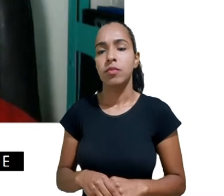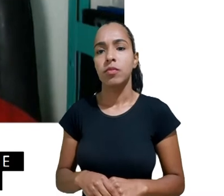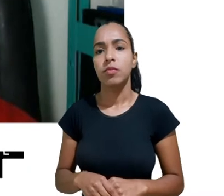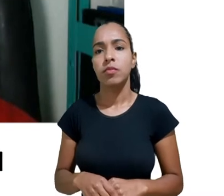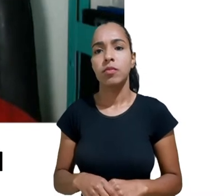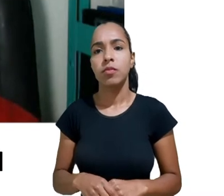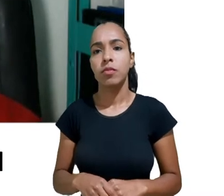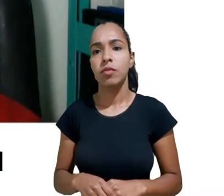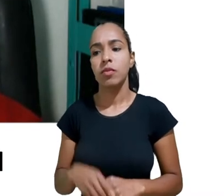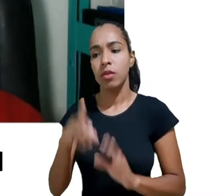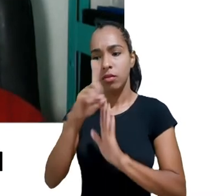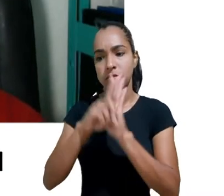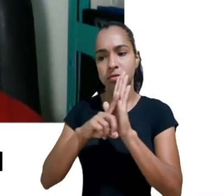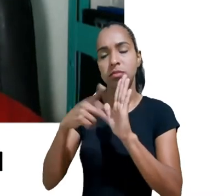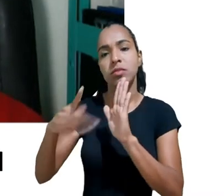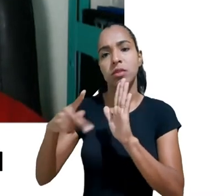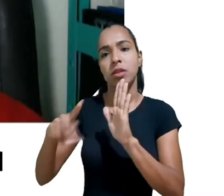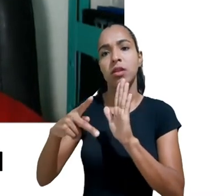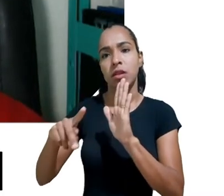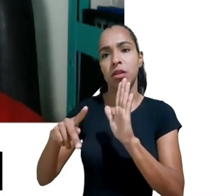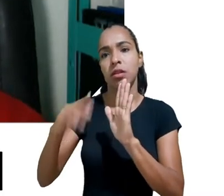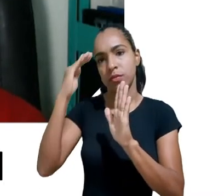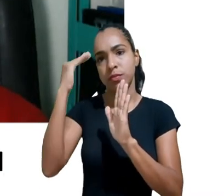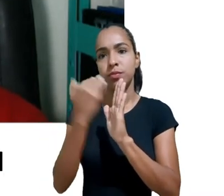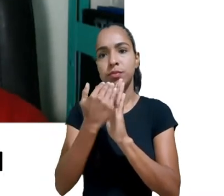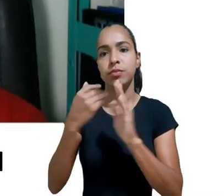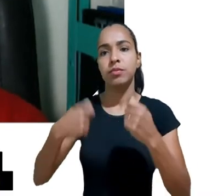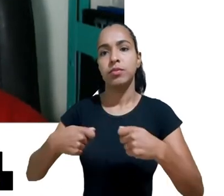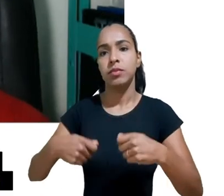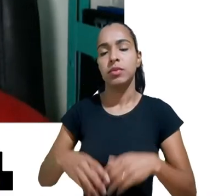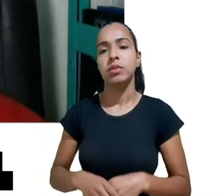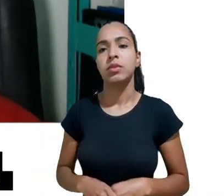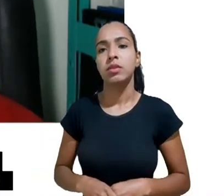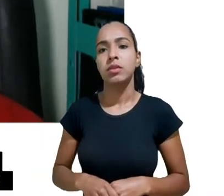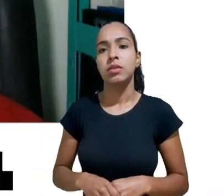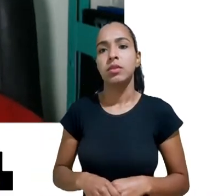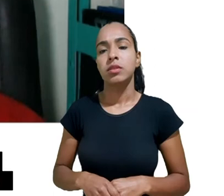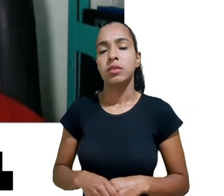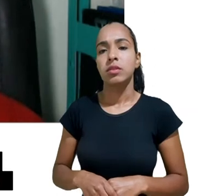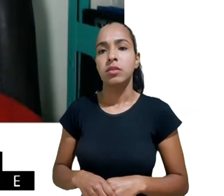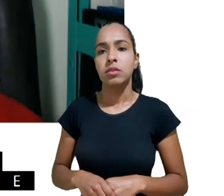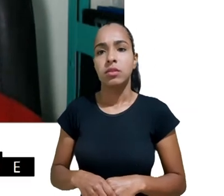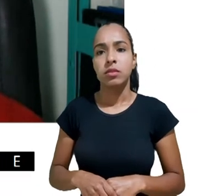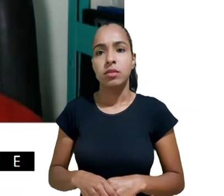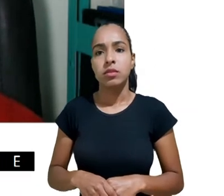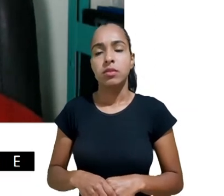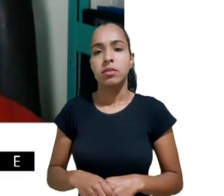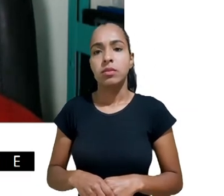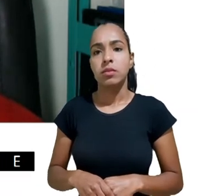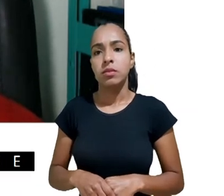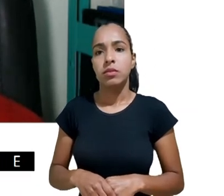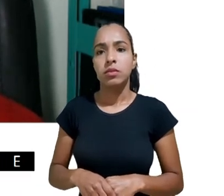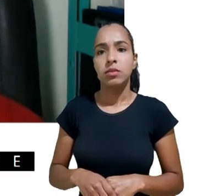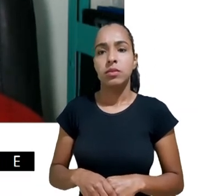parte de crianças e adolescentes quanto ao Estado entendo que haja hoje suficientes normas legais